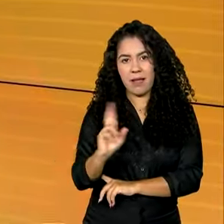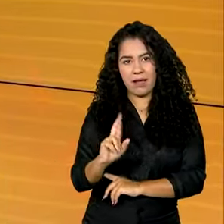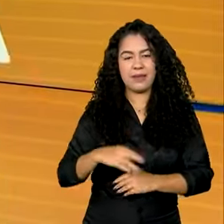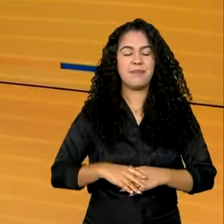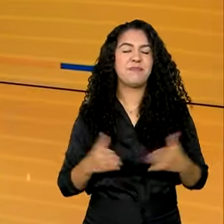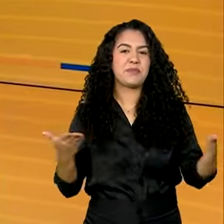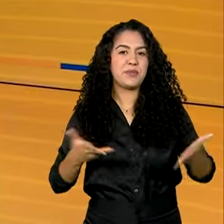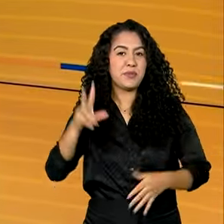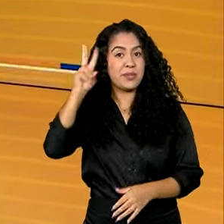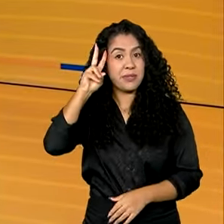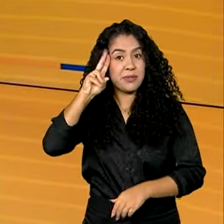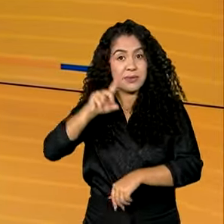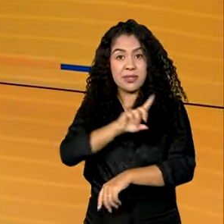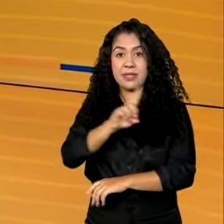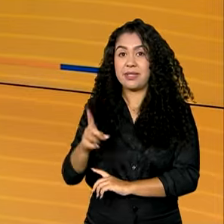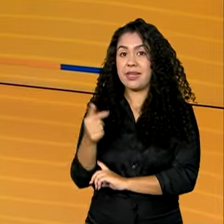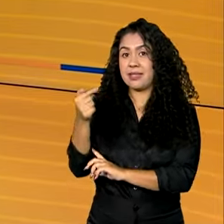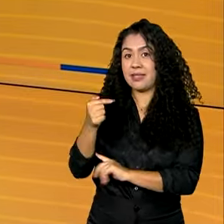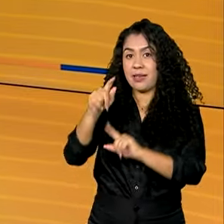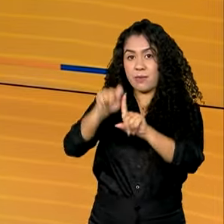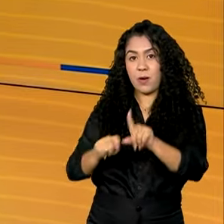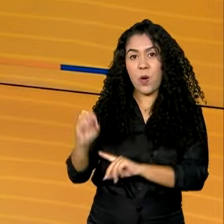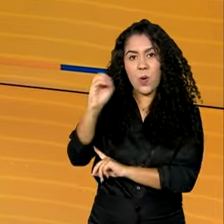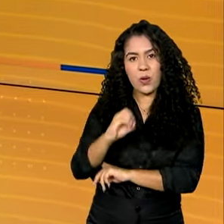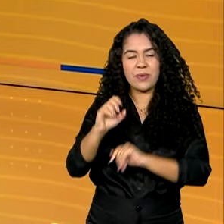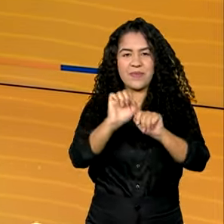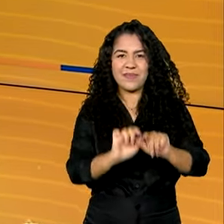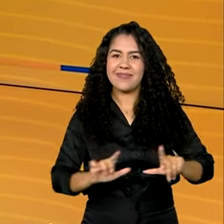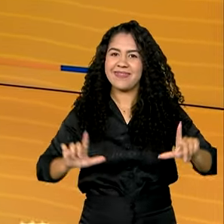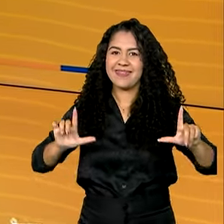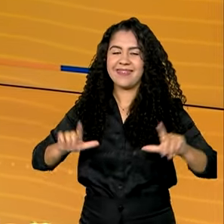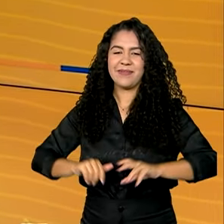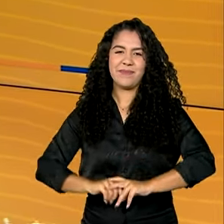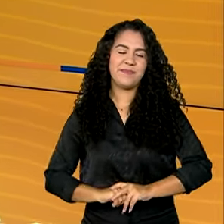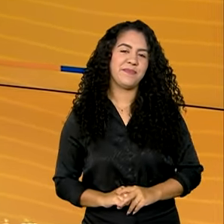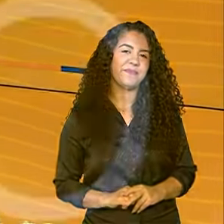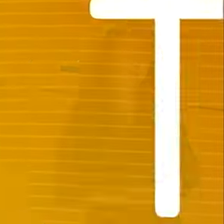Segunda-feira, 7 de outubro, o Brasil em Dia começa agora.